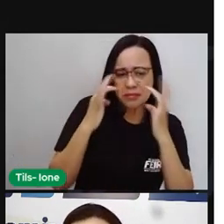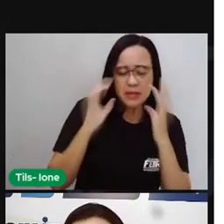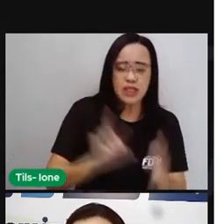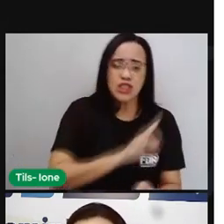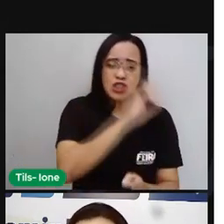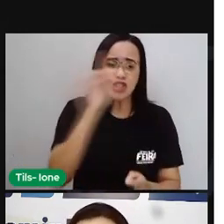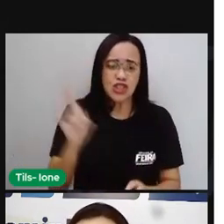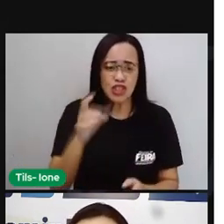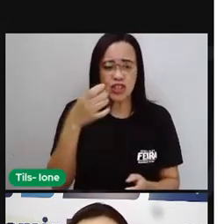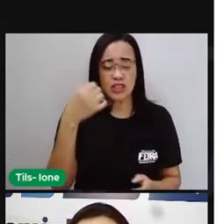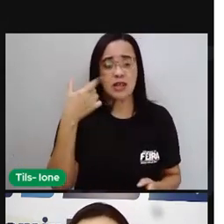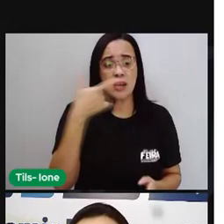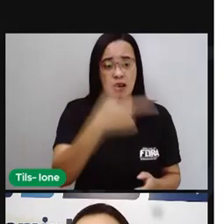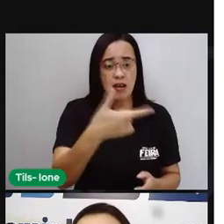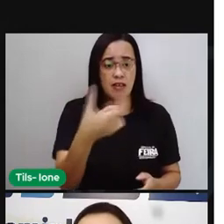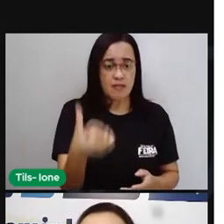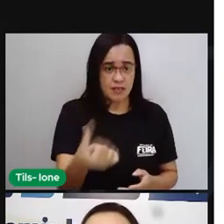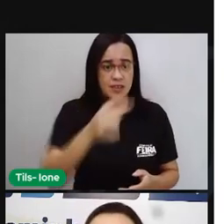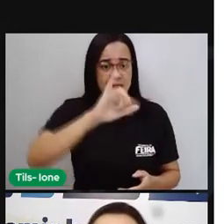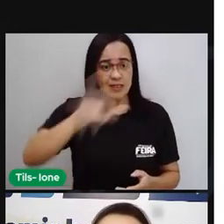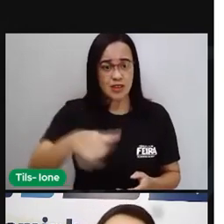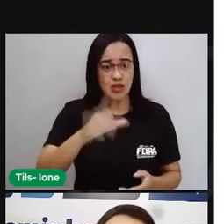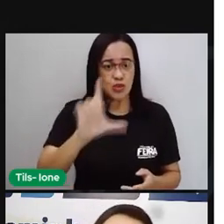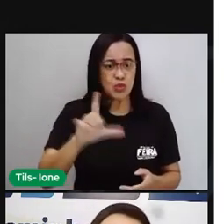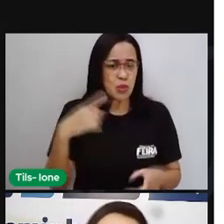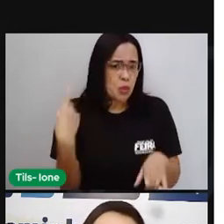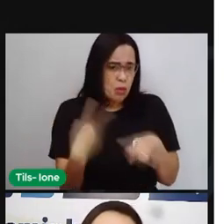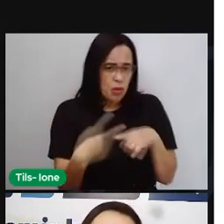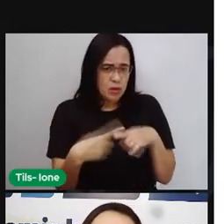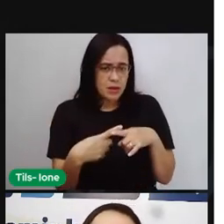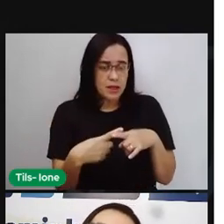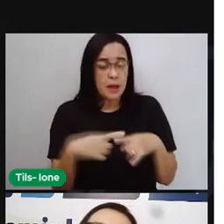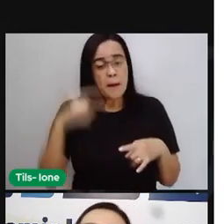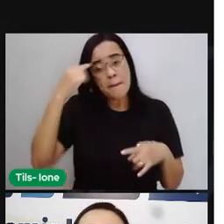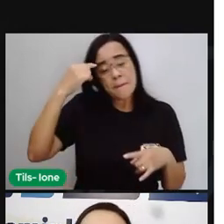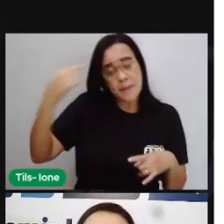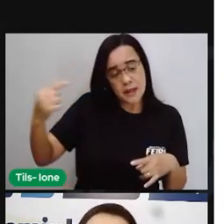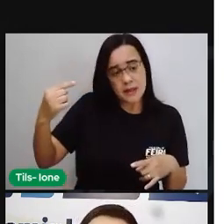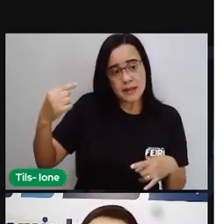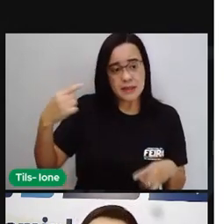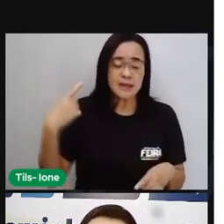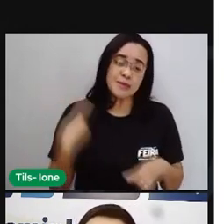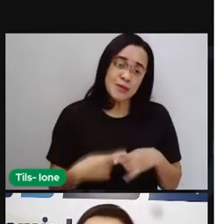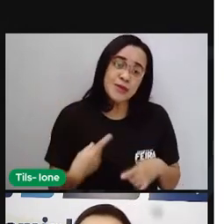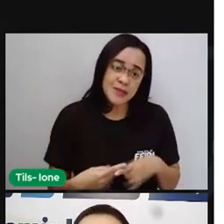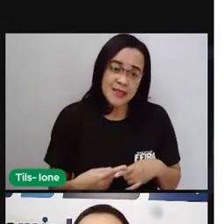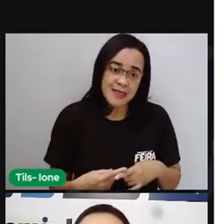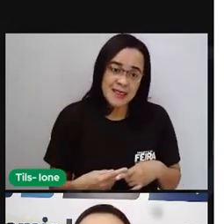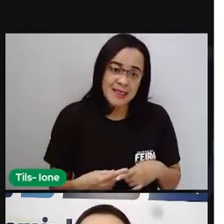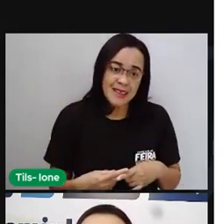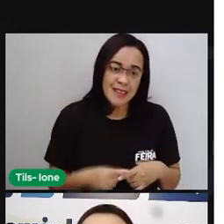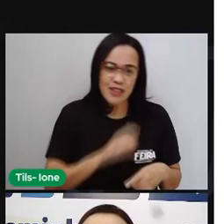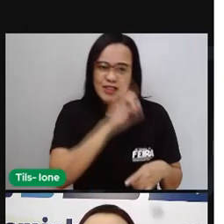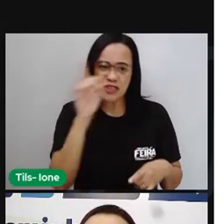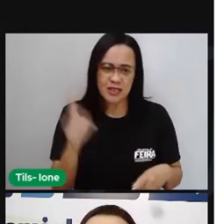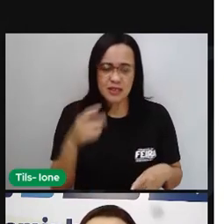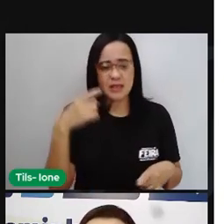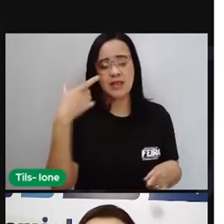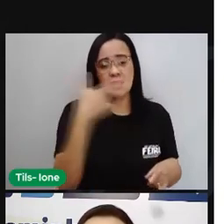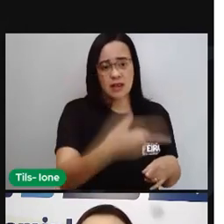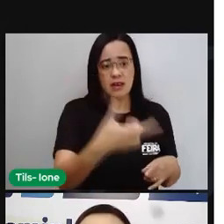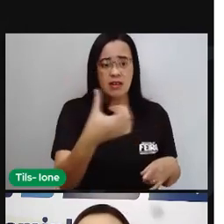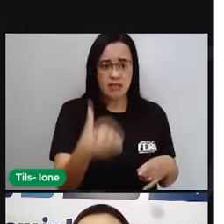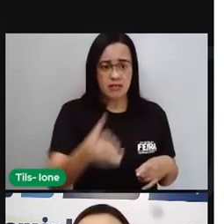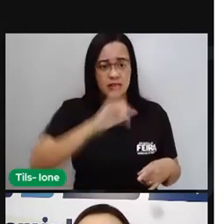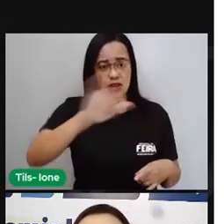avó? Vocês já passaram, pararam pra pensar, né? Nessa situação, por que o dia 26 de julho foi escolhido